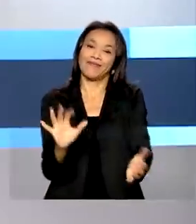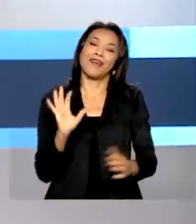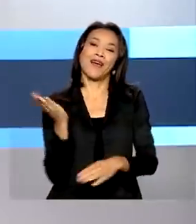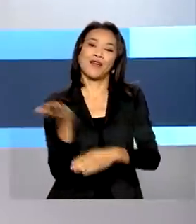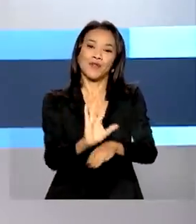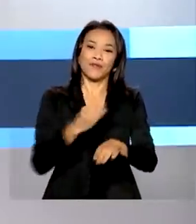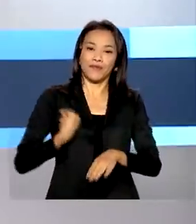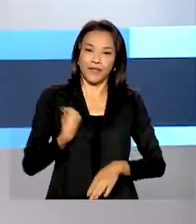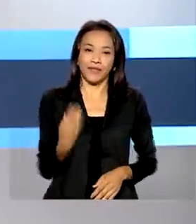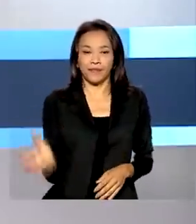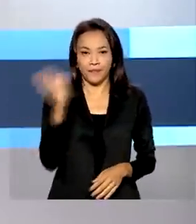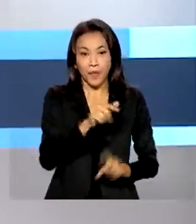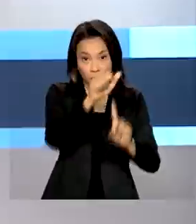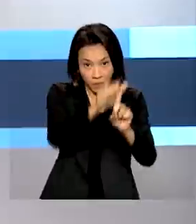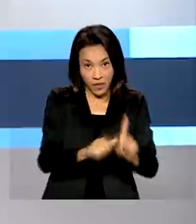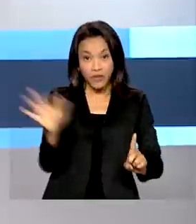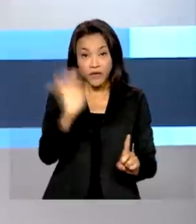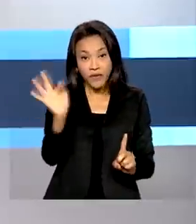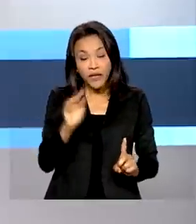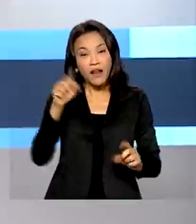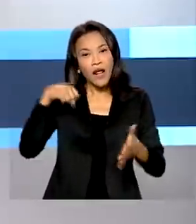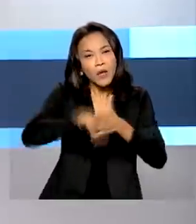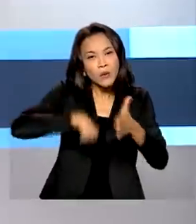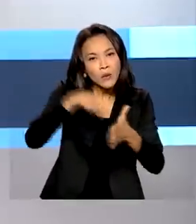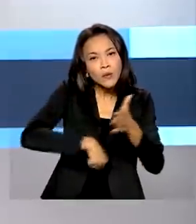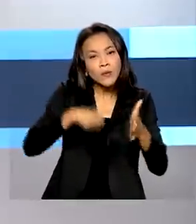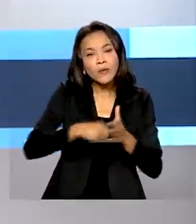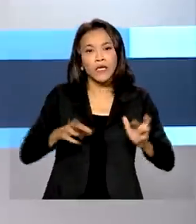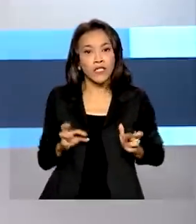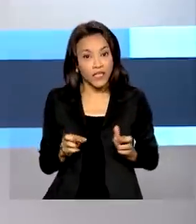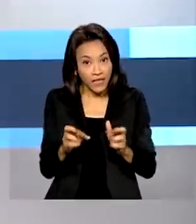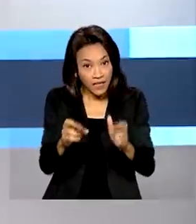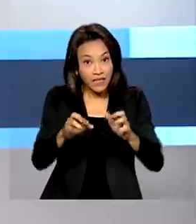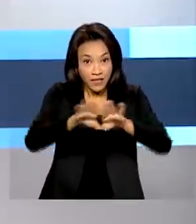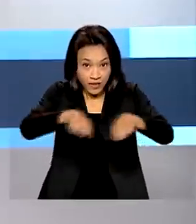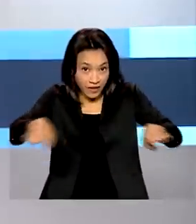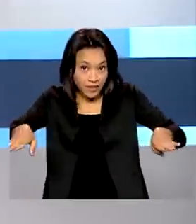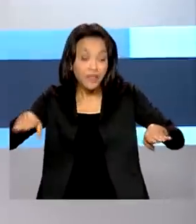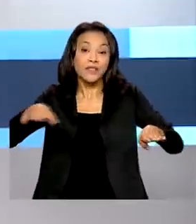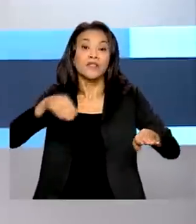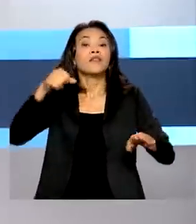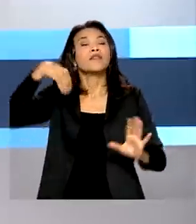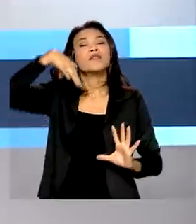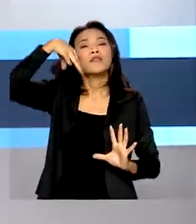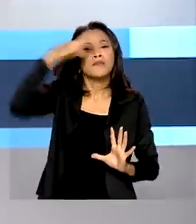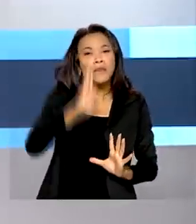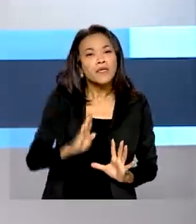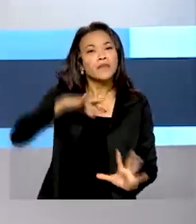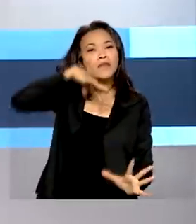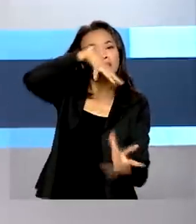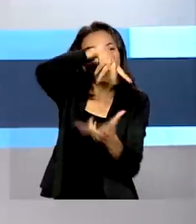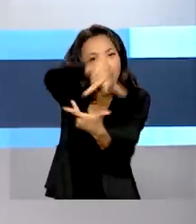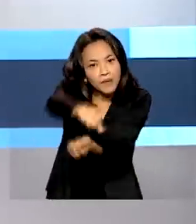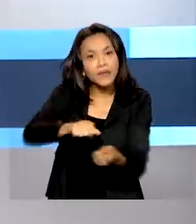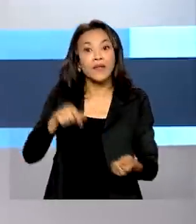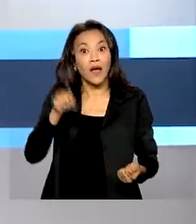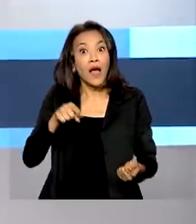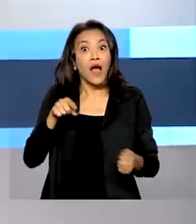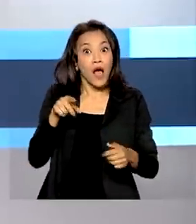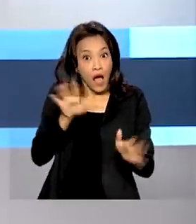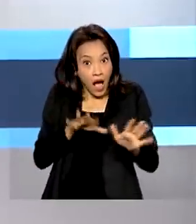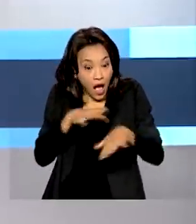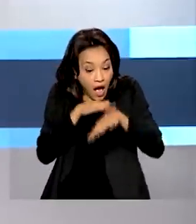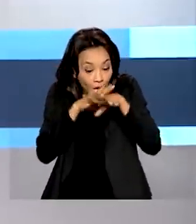Fevereiro é o mês da luta contra o câncer infanto-juvenil no Brasil e no mundo. A prevenção é essencial e as chances de cura